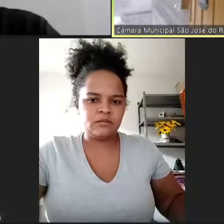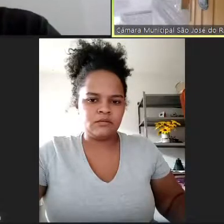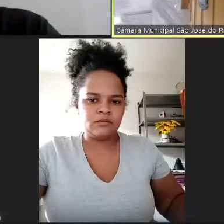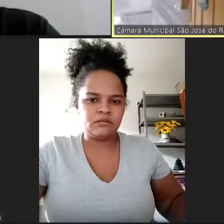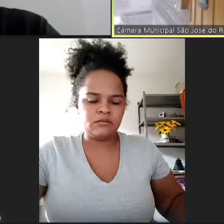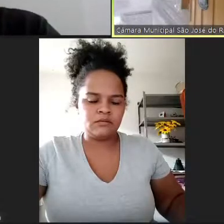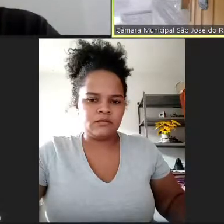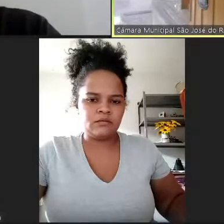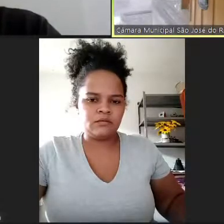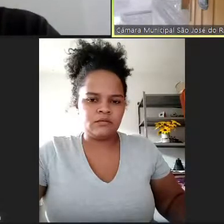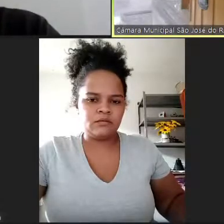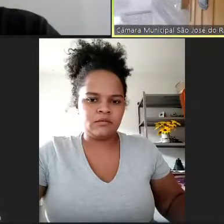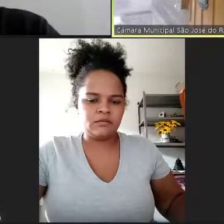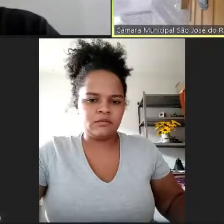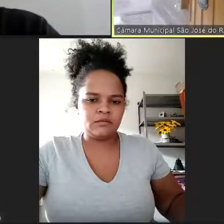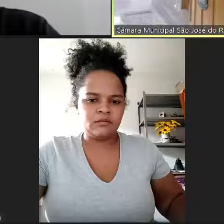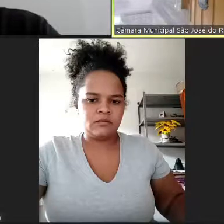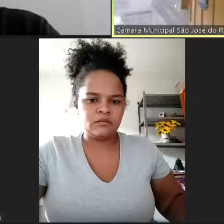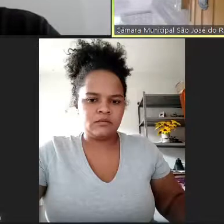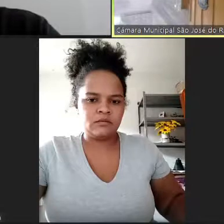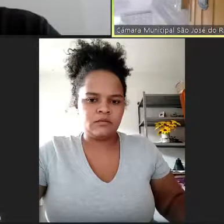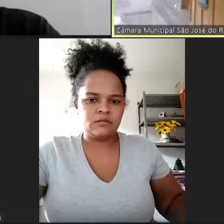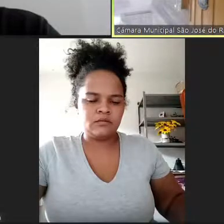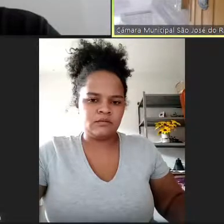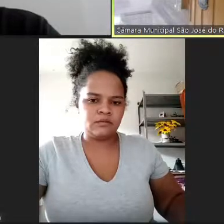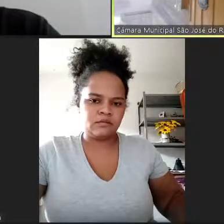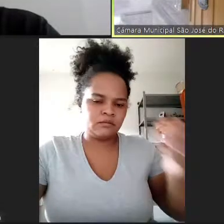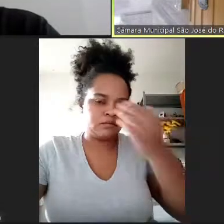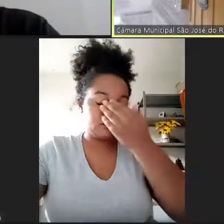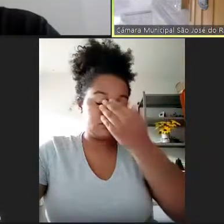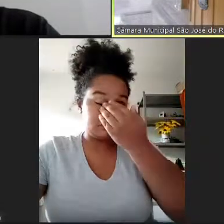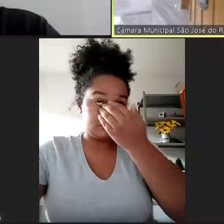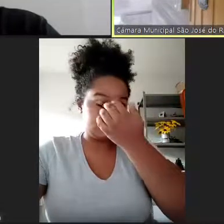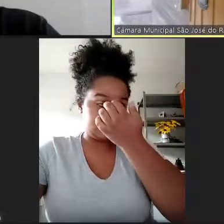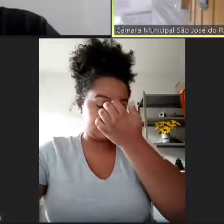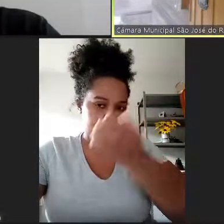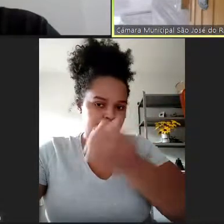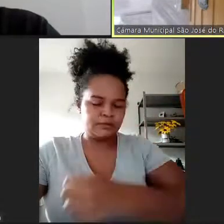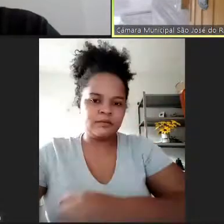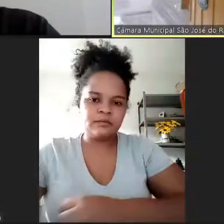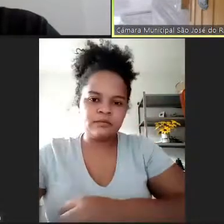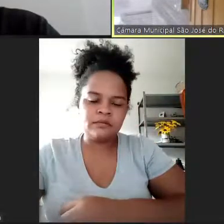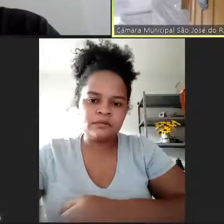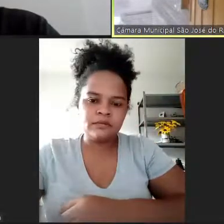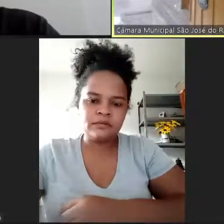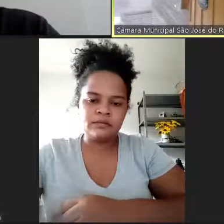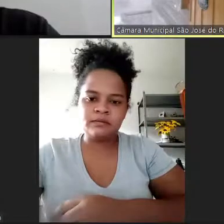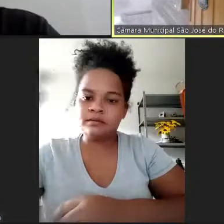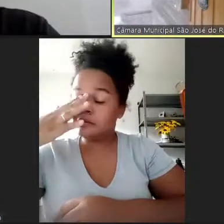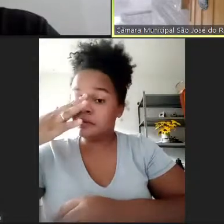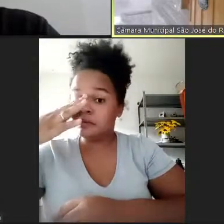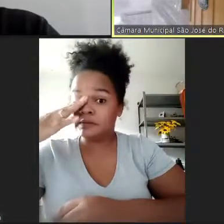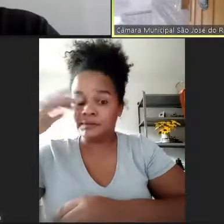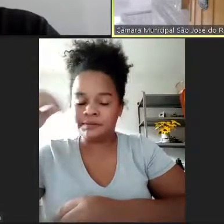Então, o prefeito se comprometeu a criar aí um conselho de desenvolvimento econômico